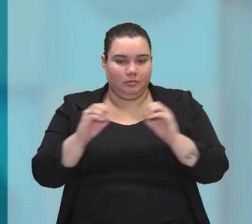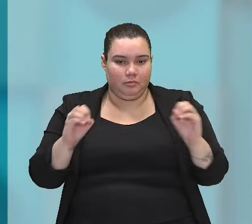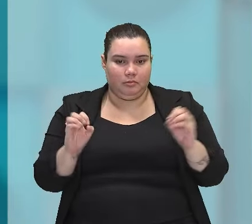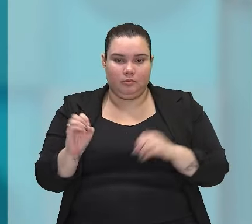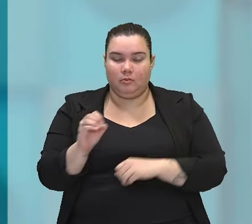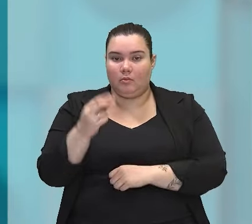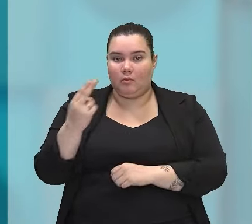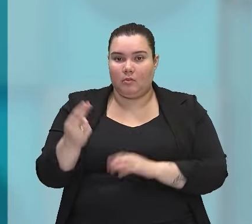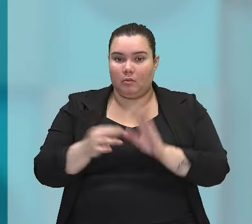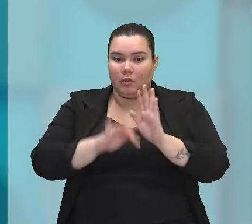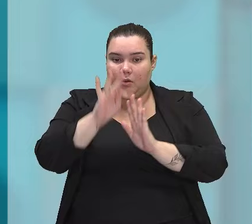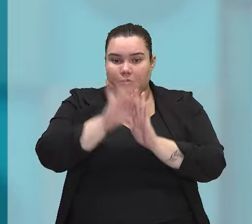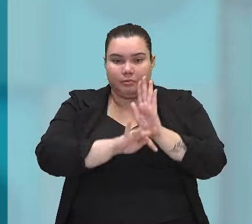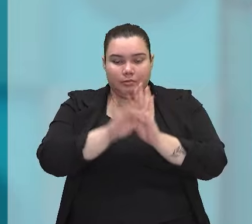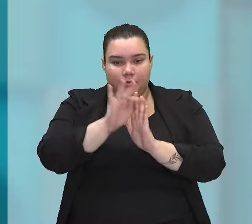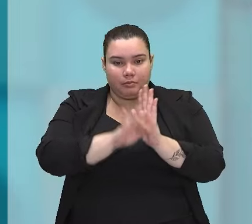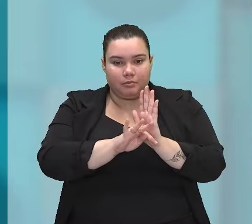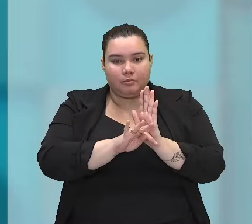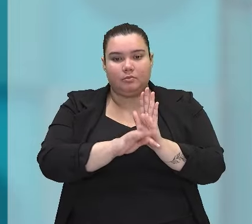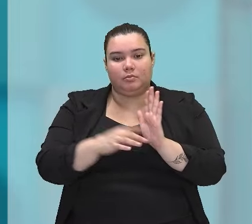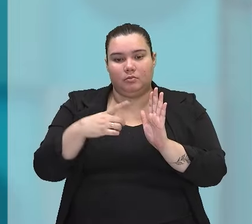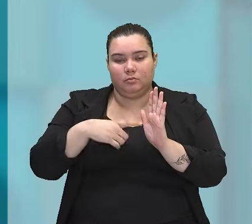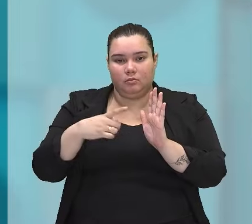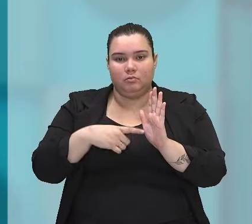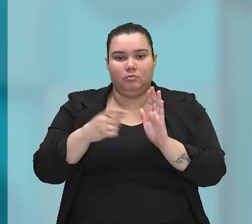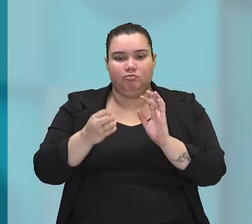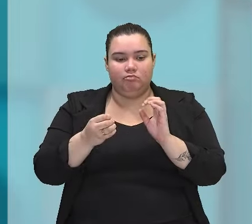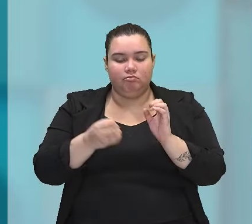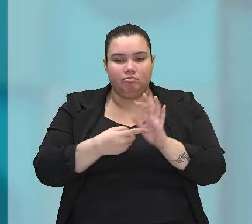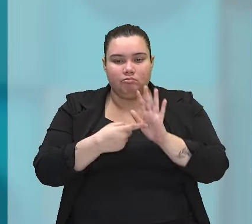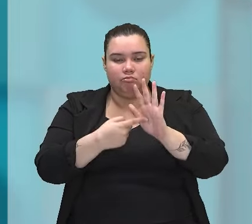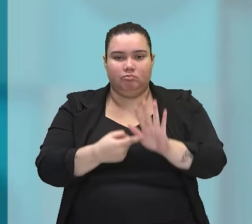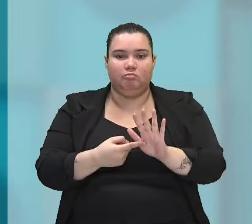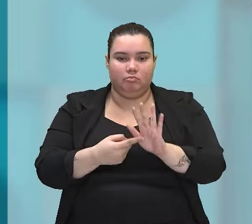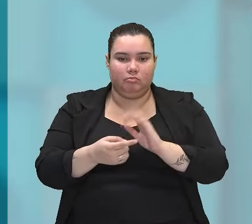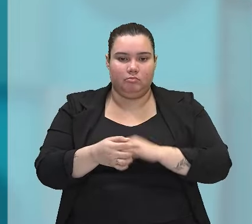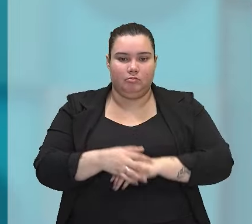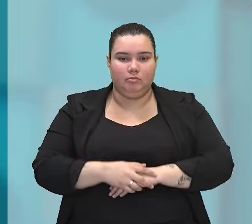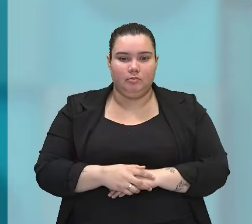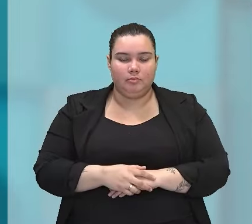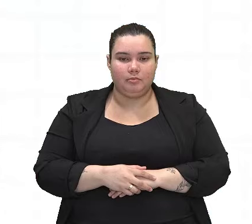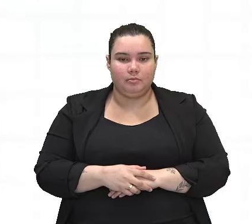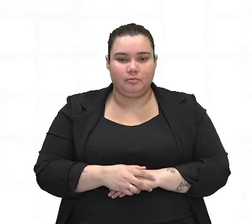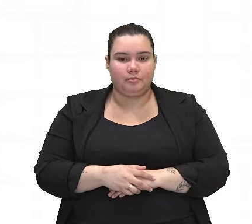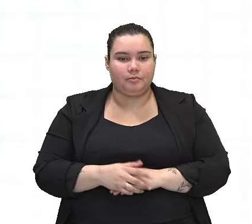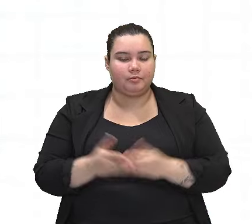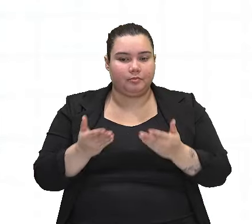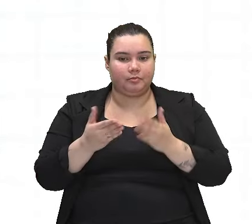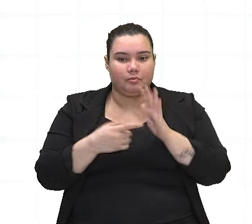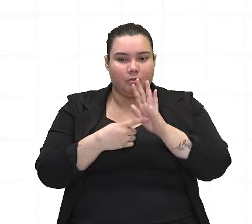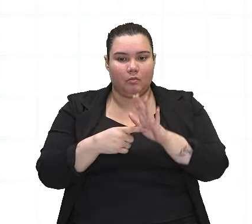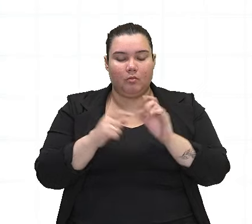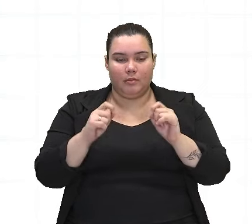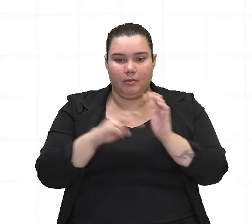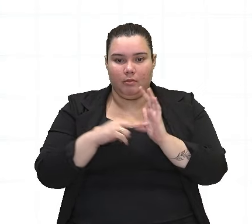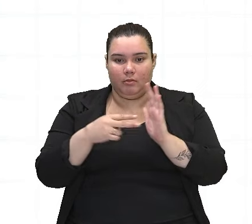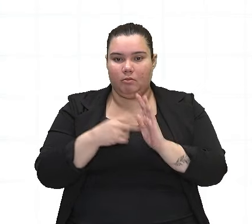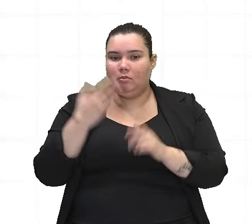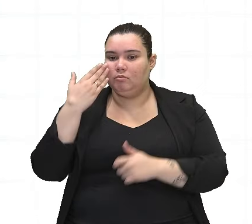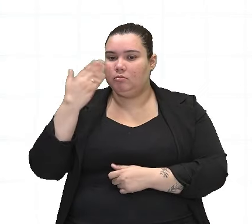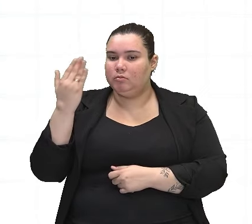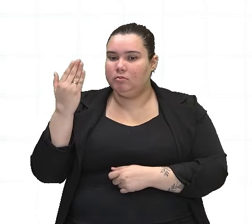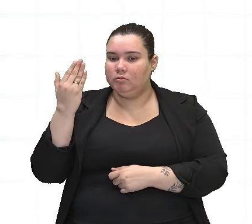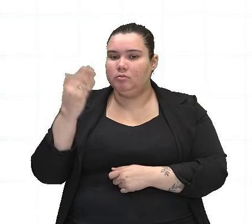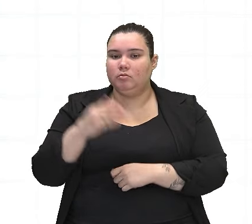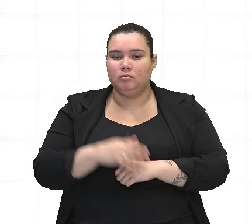texto, para tornar esse texto mais expressivo. Então, colocando aí para vocês exatamente o que é uma figura de construção, o nosso